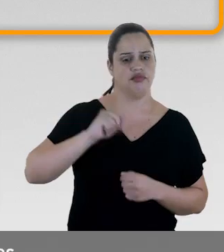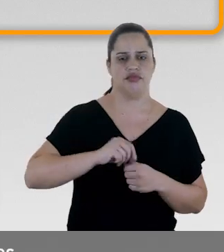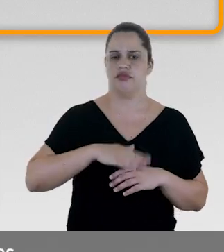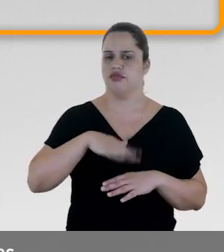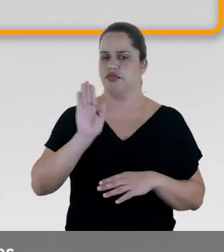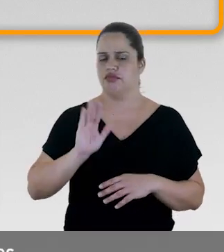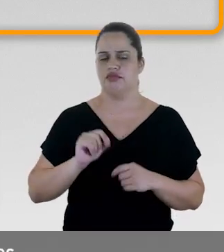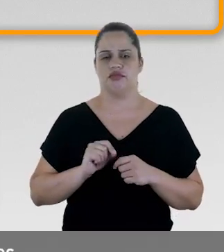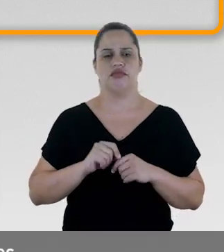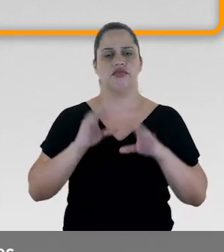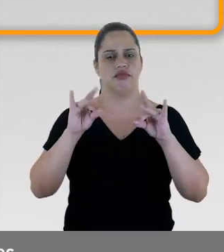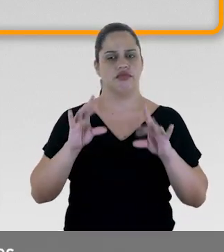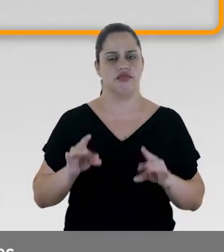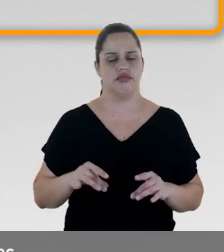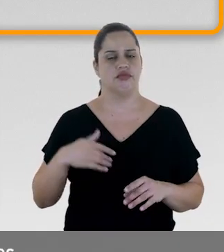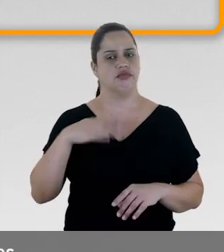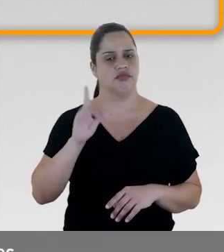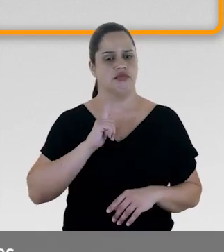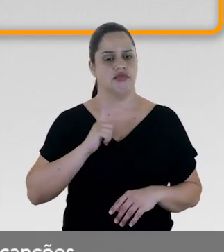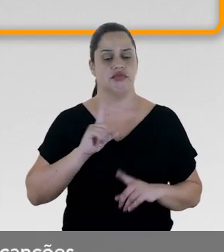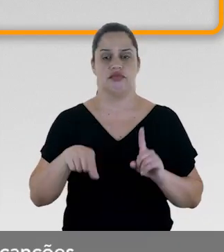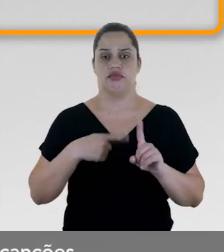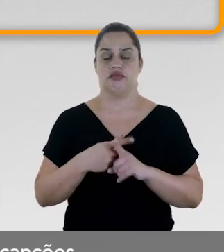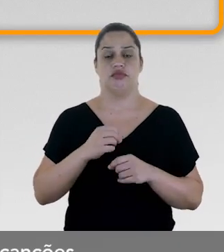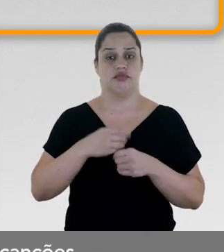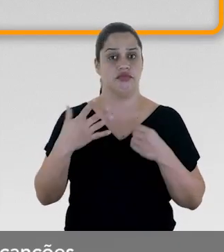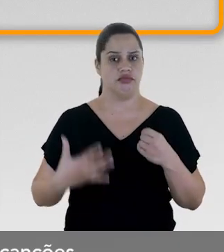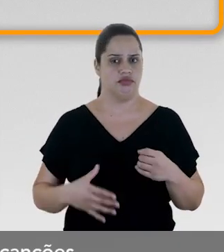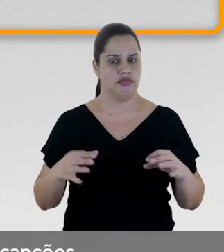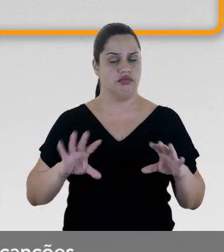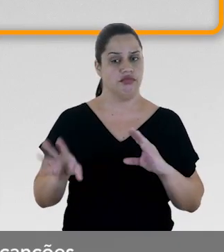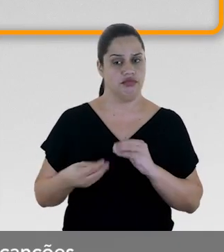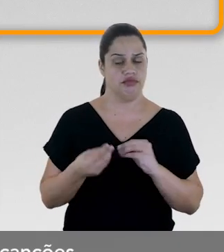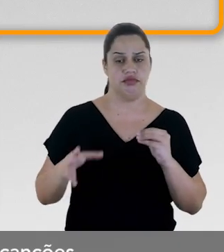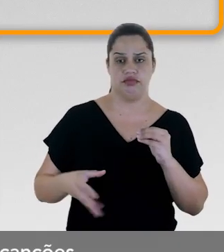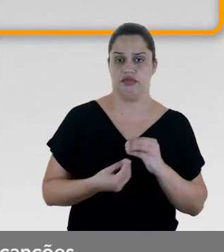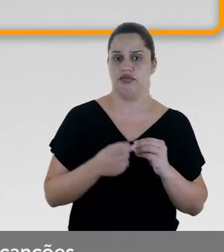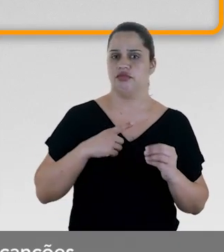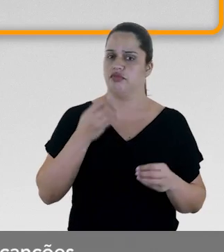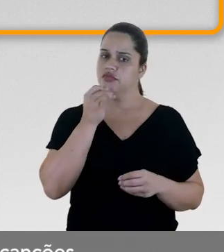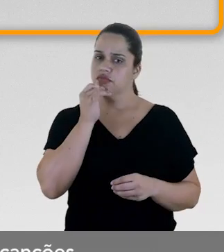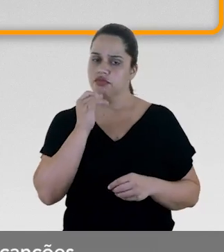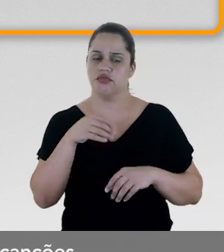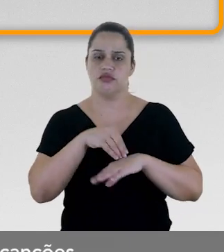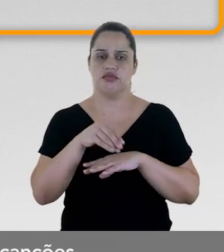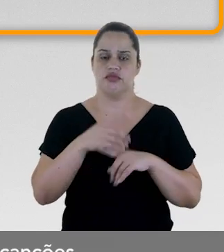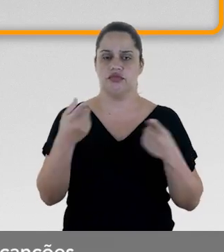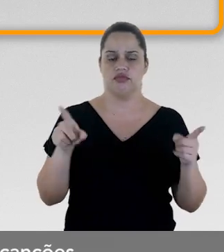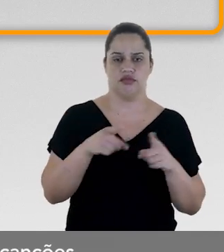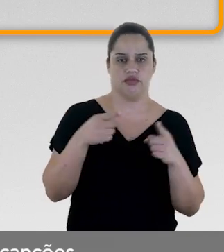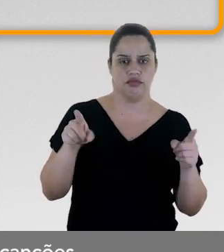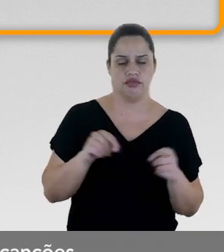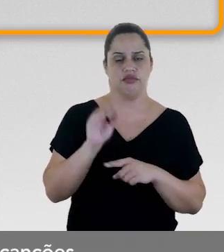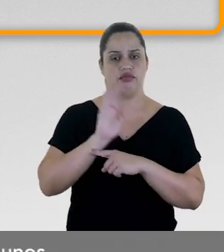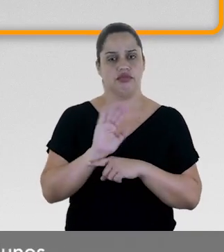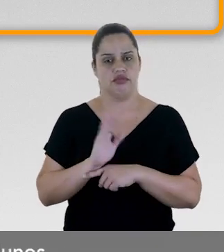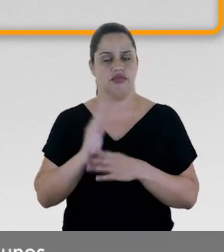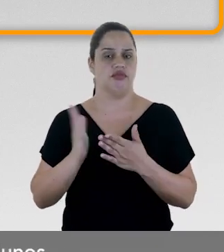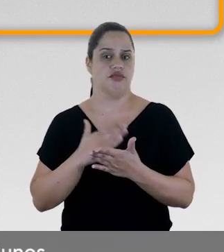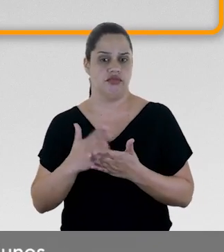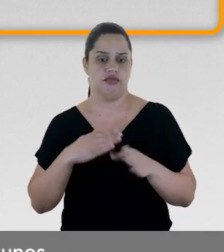encontra mais orientações detalhadas, além de conteúdos complementares, com dicas de canções,